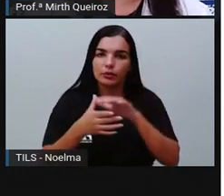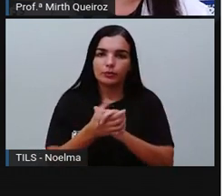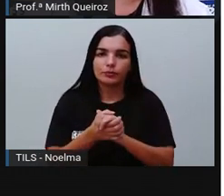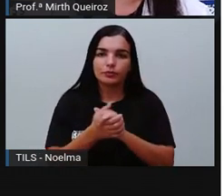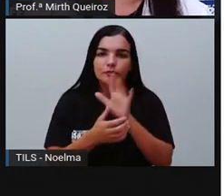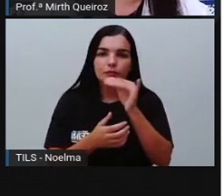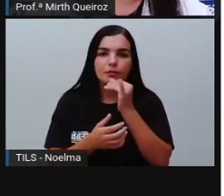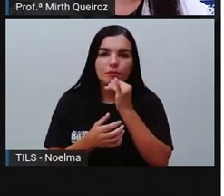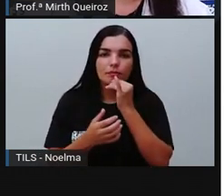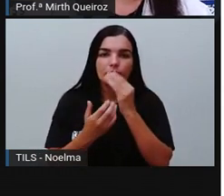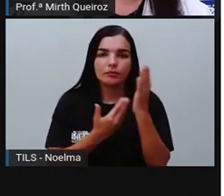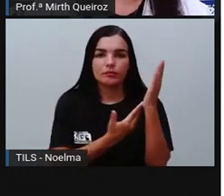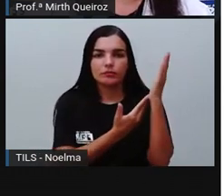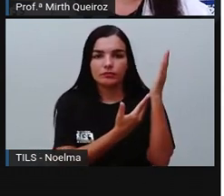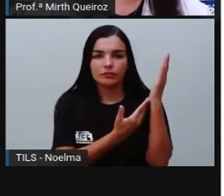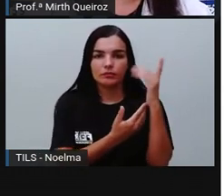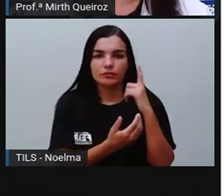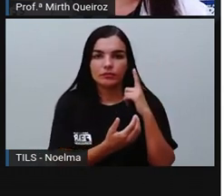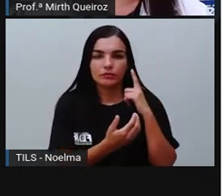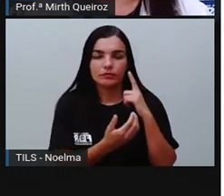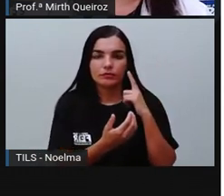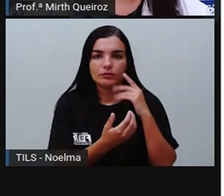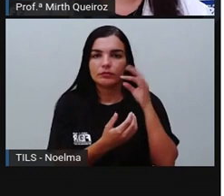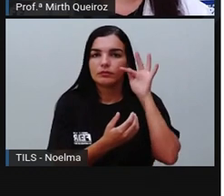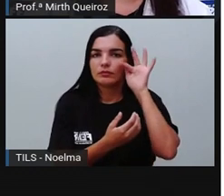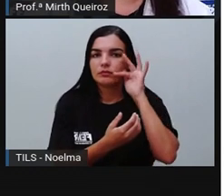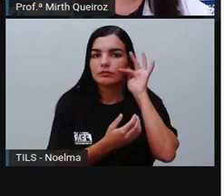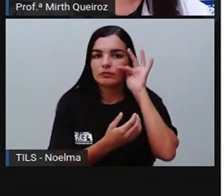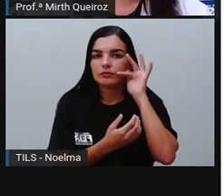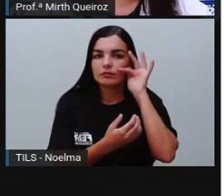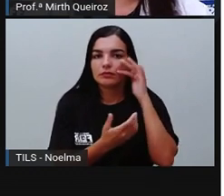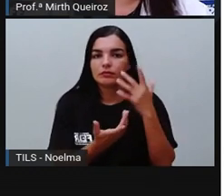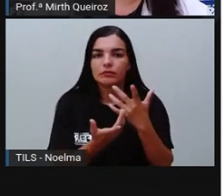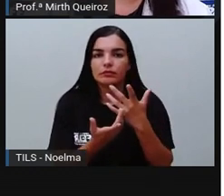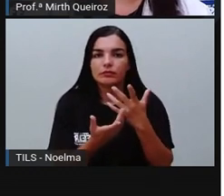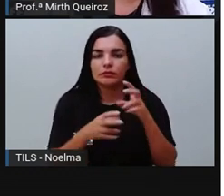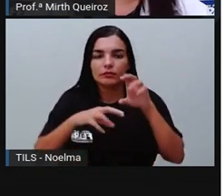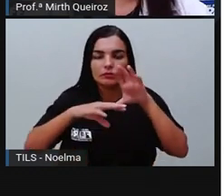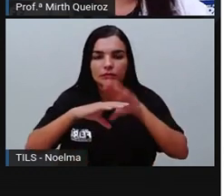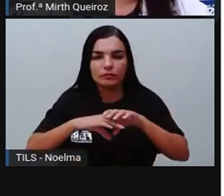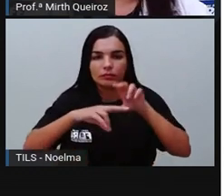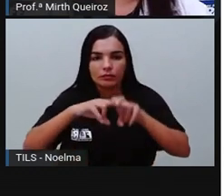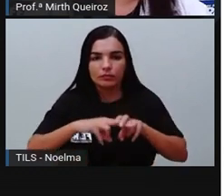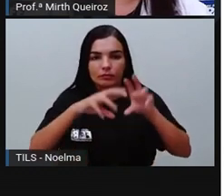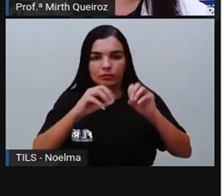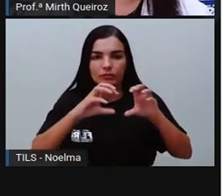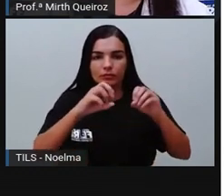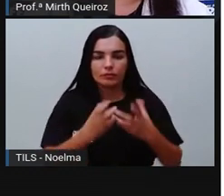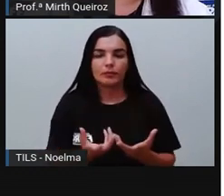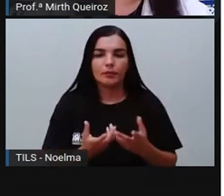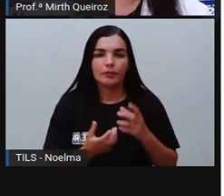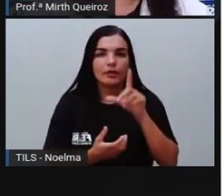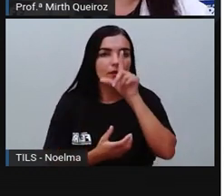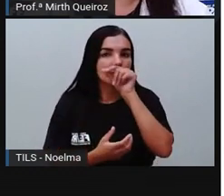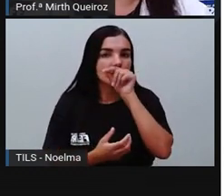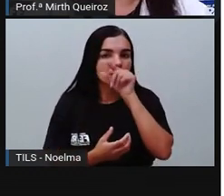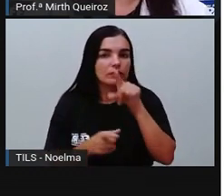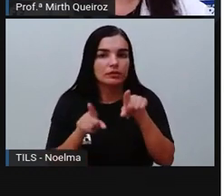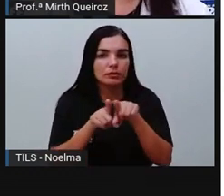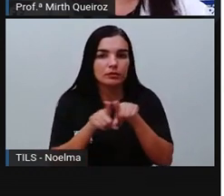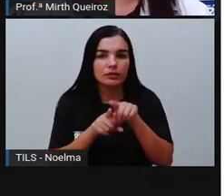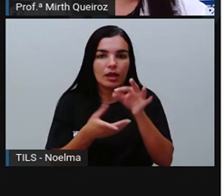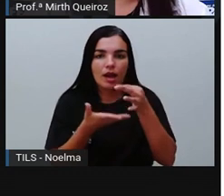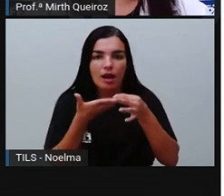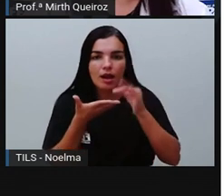temos aqui como exemplo, Cajá, sofás, sabiá, termina com a ou a s.